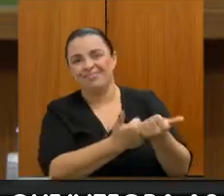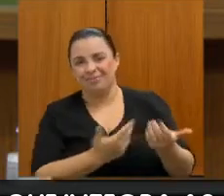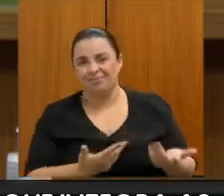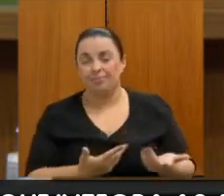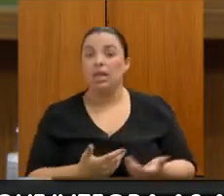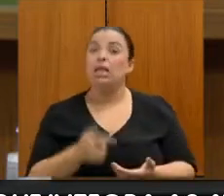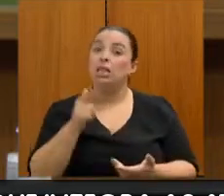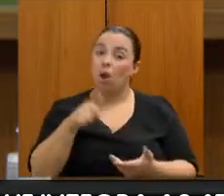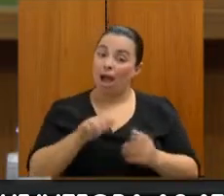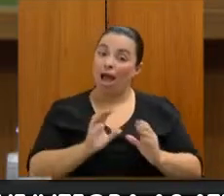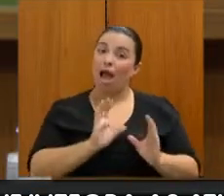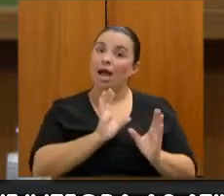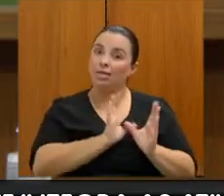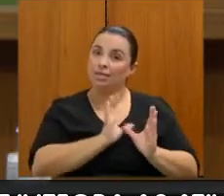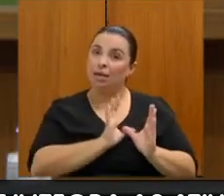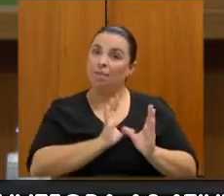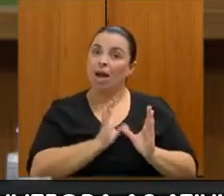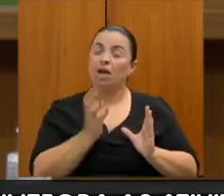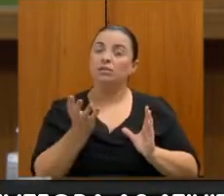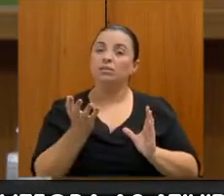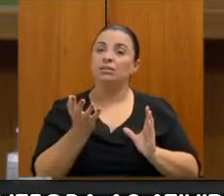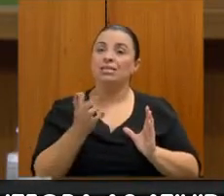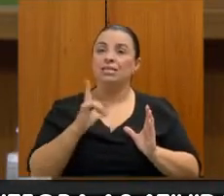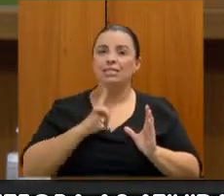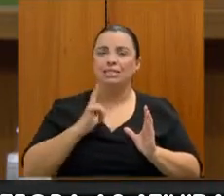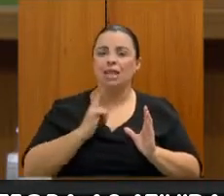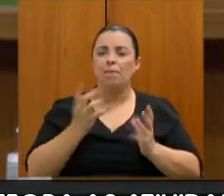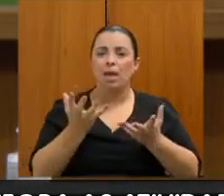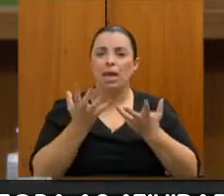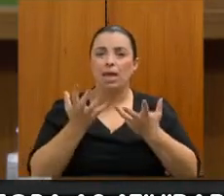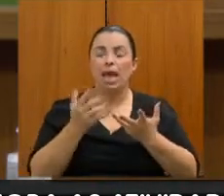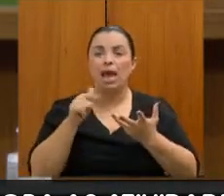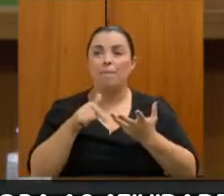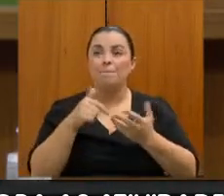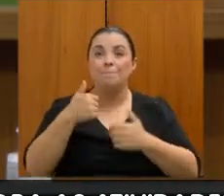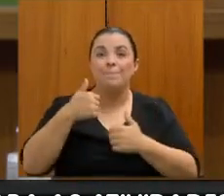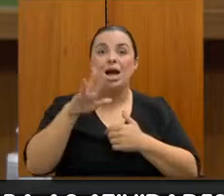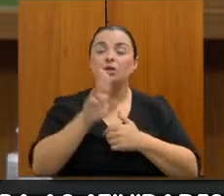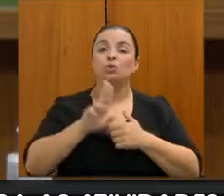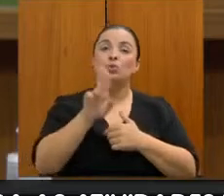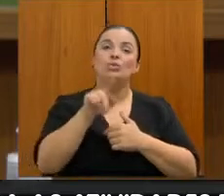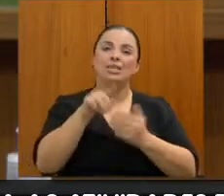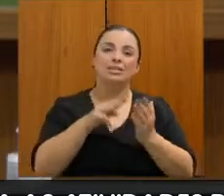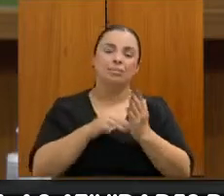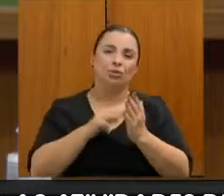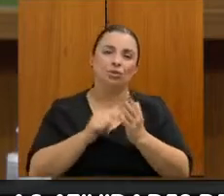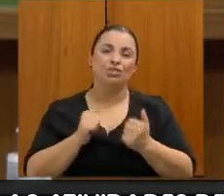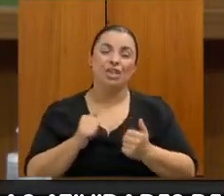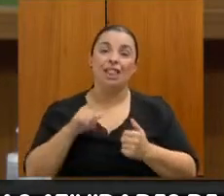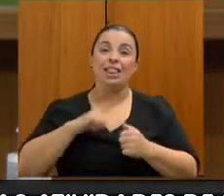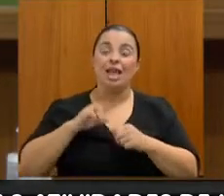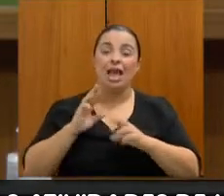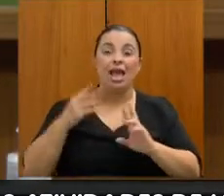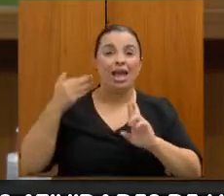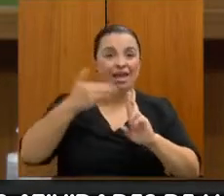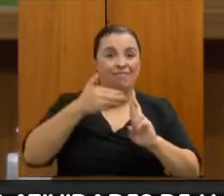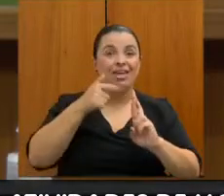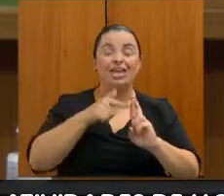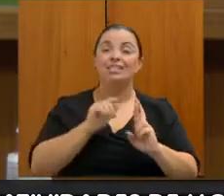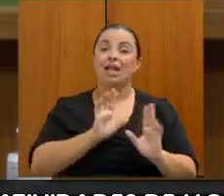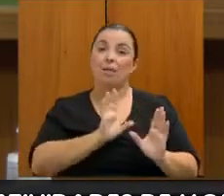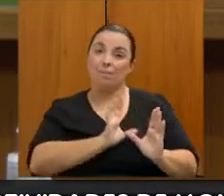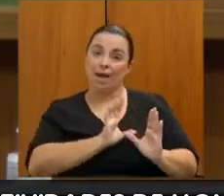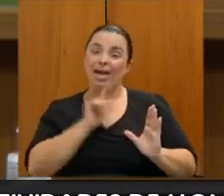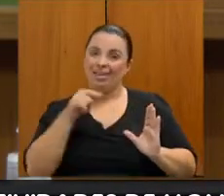APAIs estão buscando essa metodologia. Nós temos hoje como referência a APAI de Belo Horizonte, que desenvolve esse trabalho